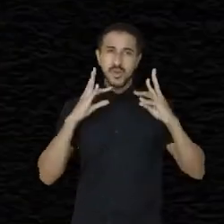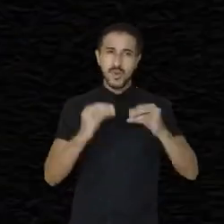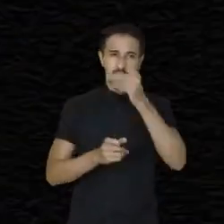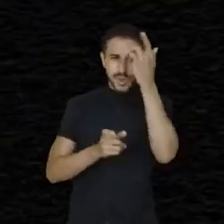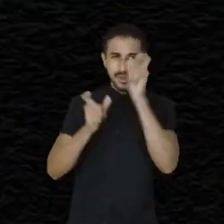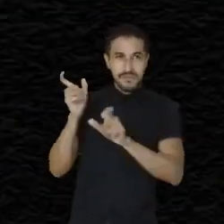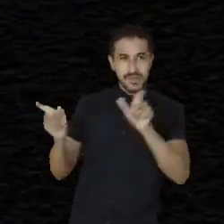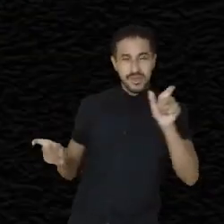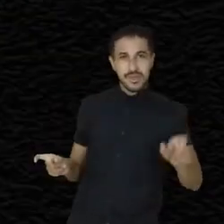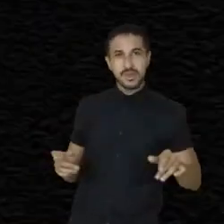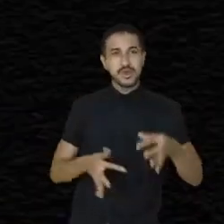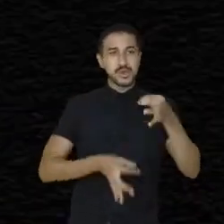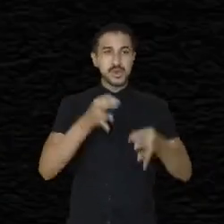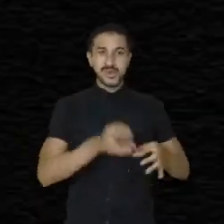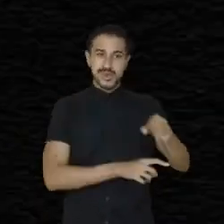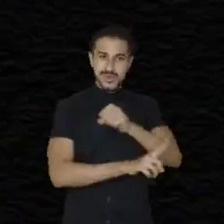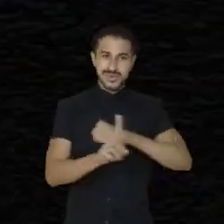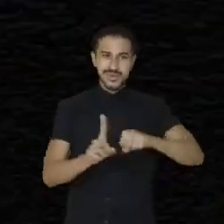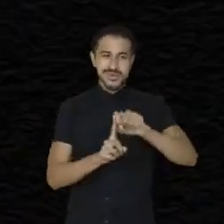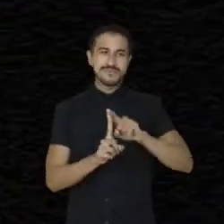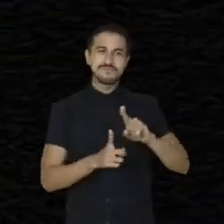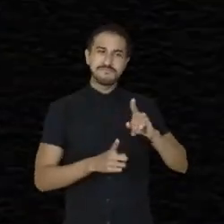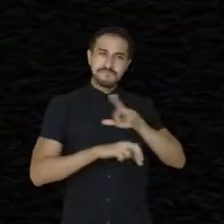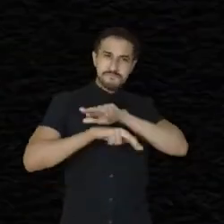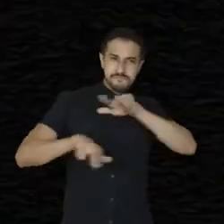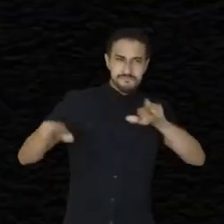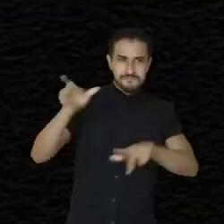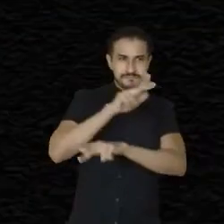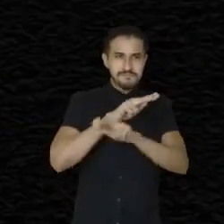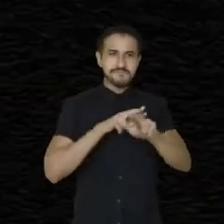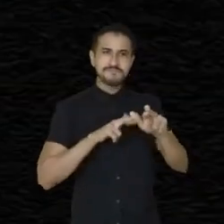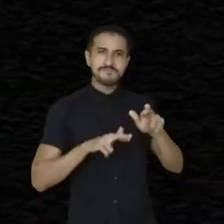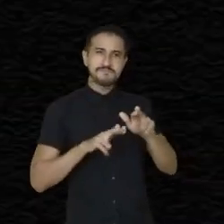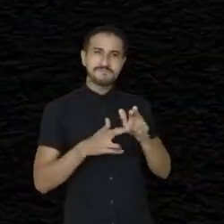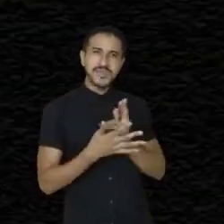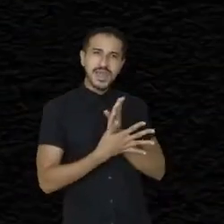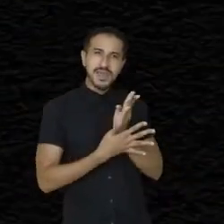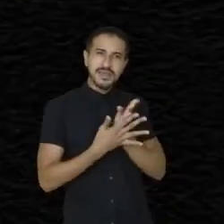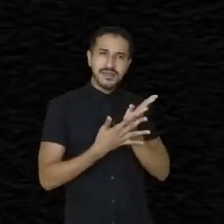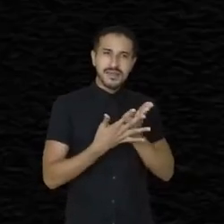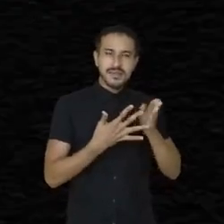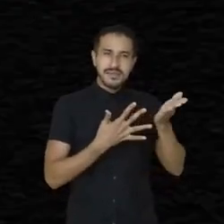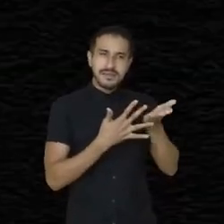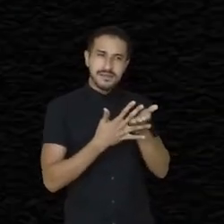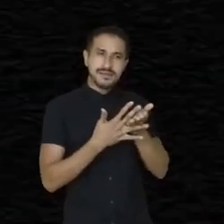as pessoas. Justiça social, diversidade, interseccionalidade.